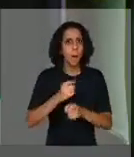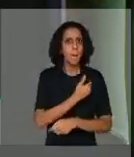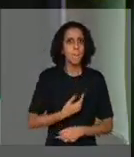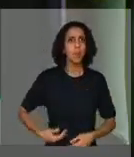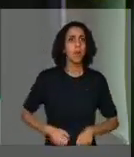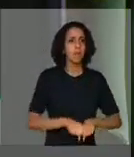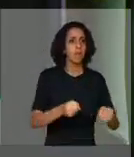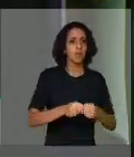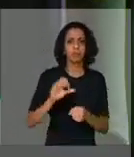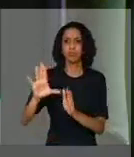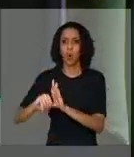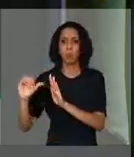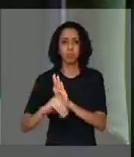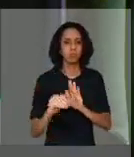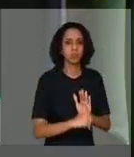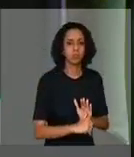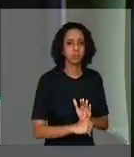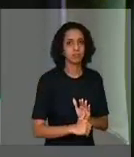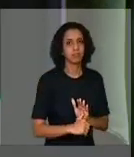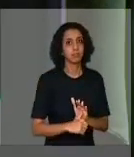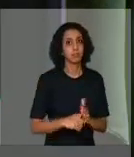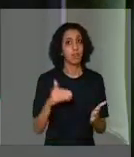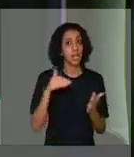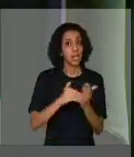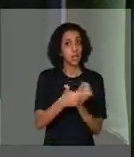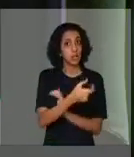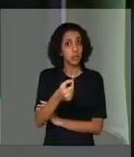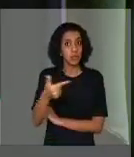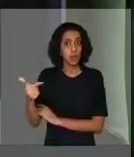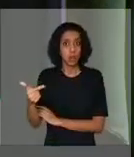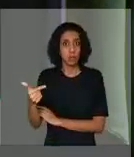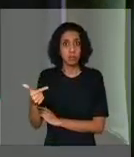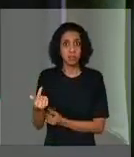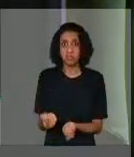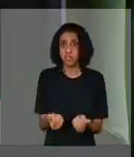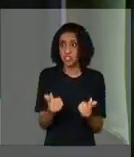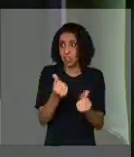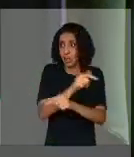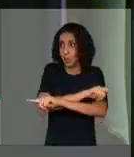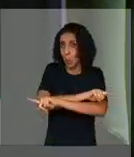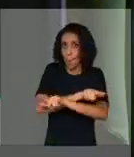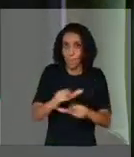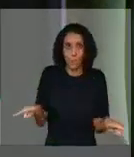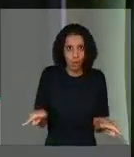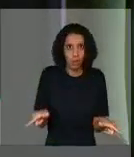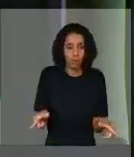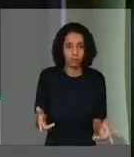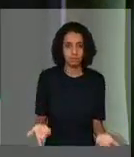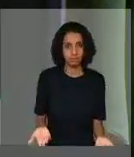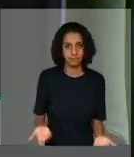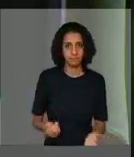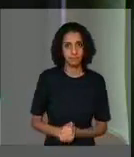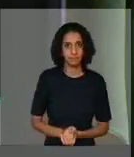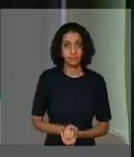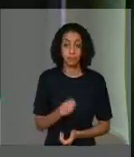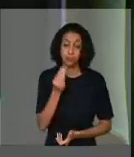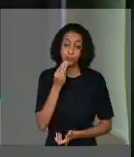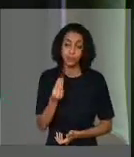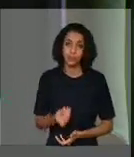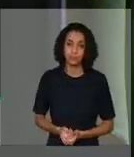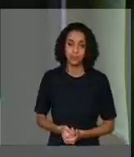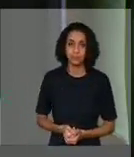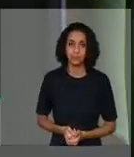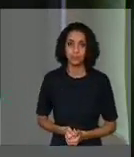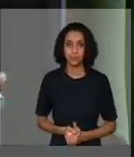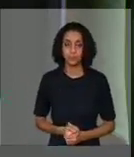pública federal, certamente até 2022 não restaria mais nada desse nosso país. Então, seu presidente, eu quero aqui